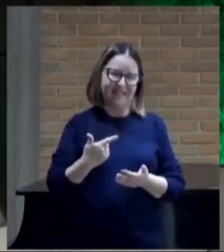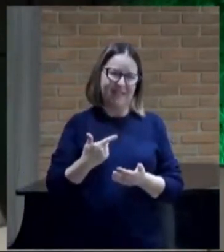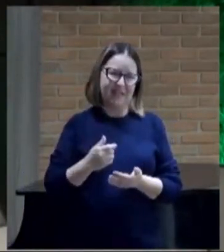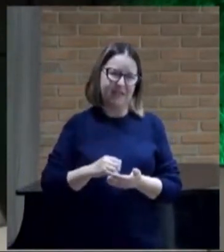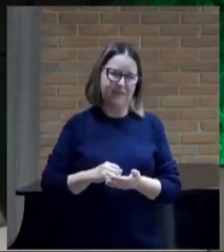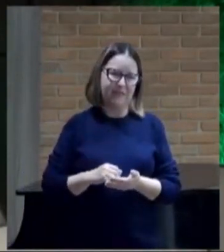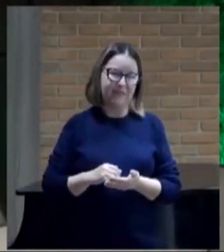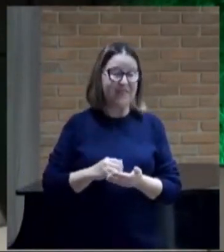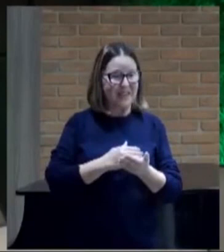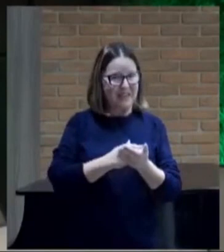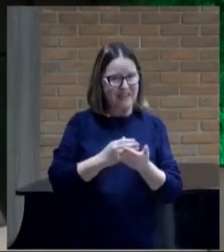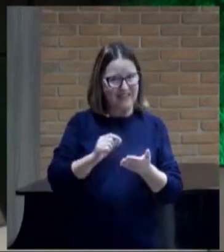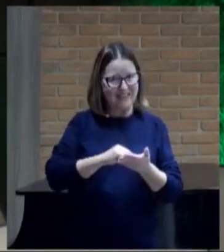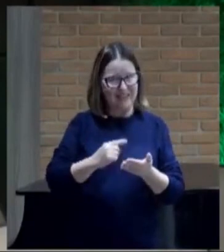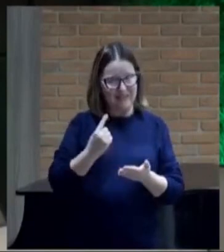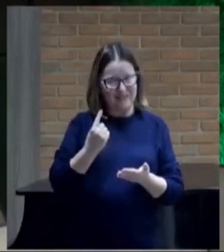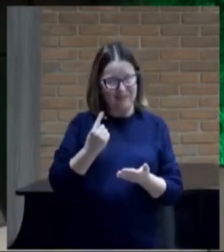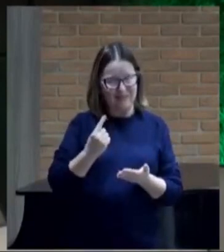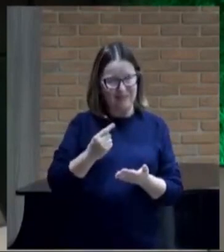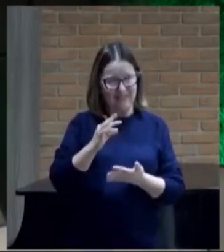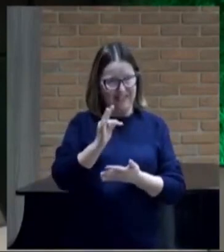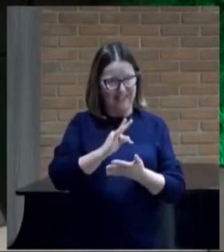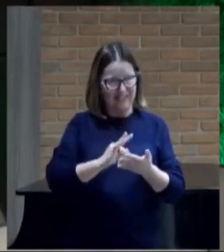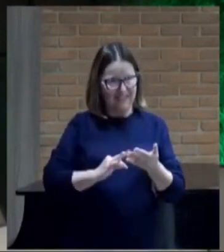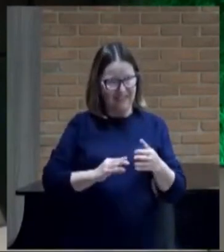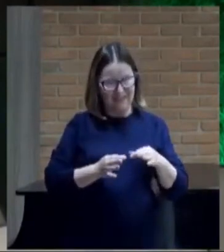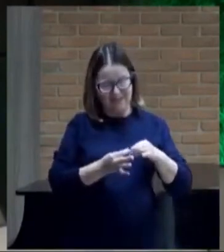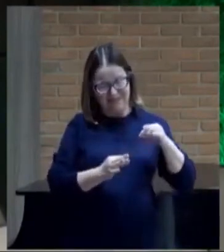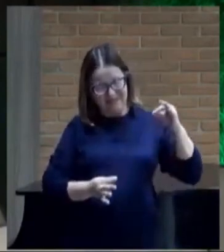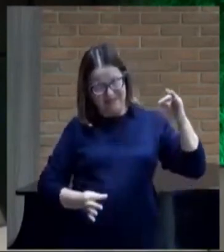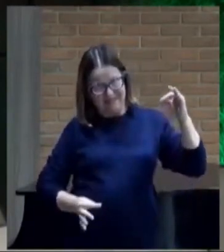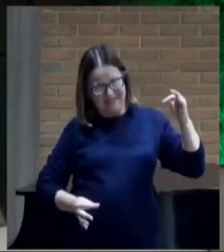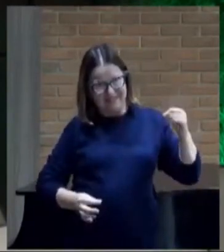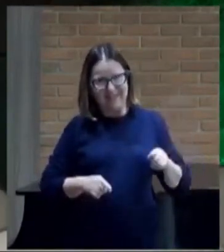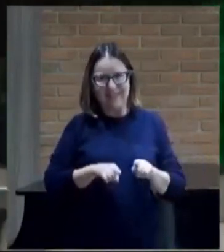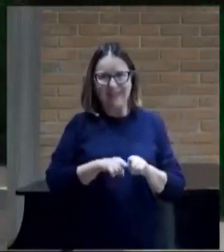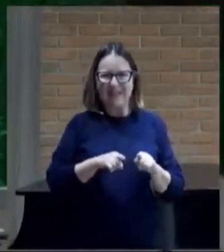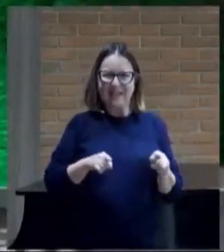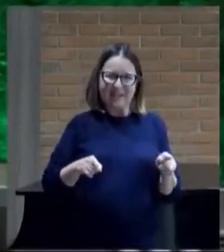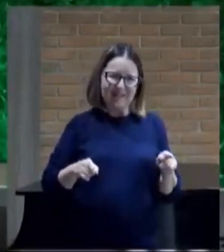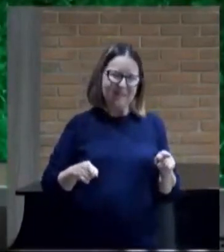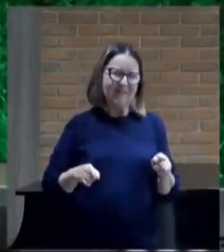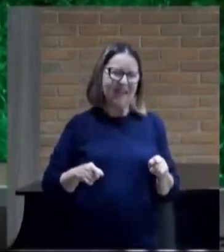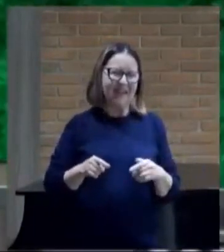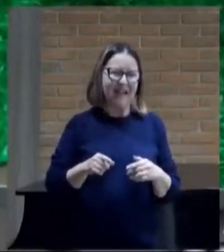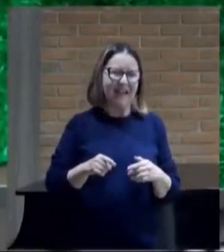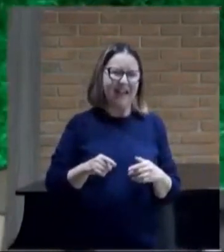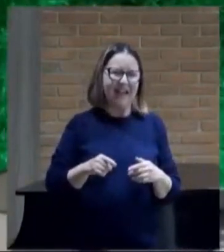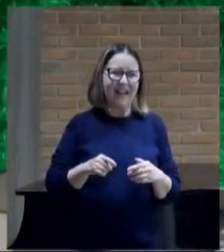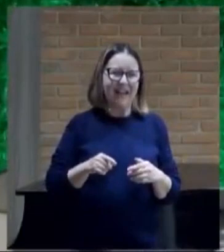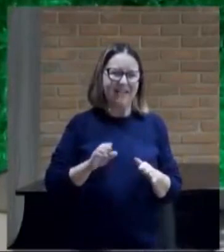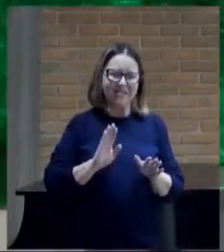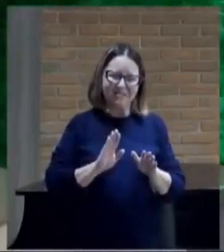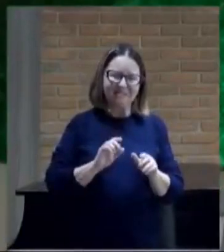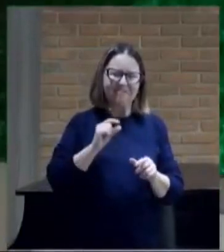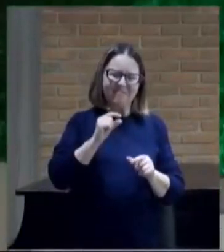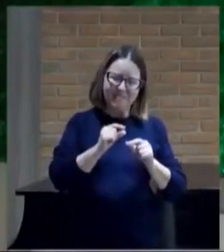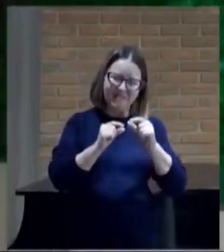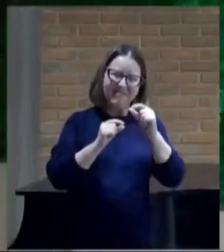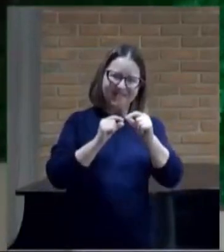vamos começar com o verso 1, é um texto um pouco longo, mas eu vou, eu vou, a gente vai andando devagarzinho.